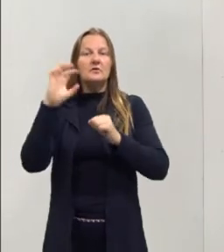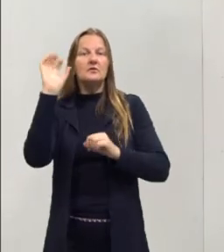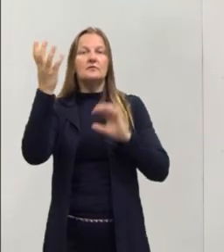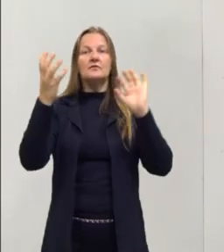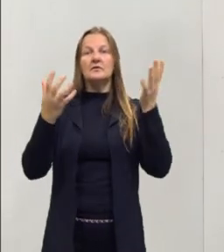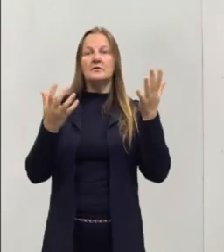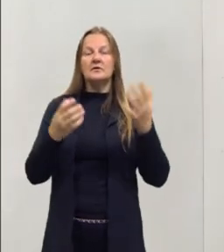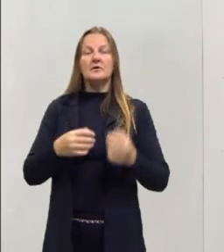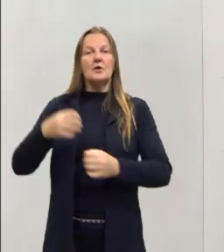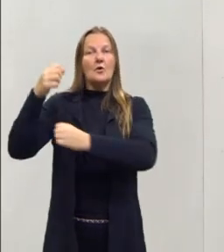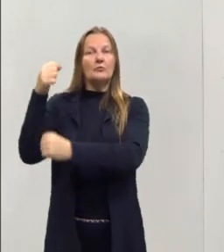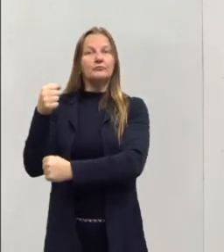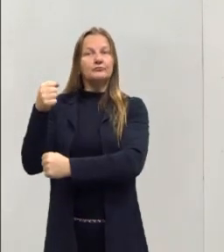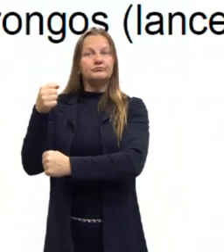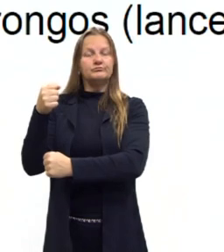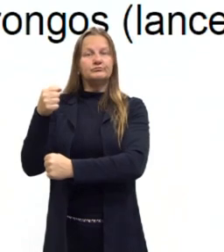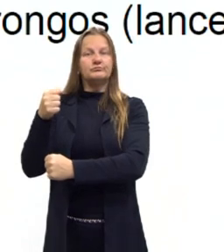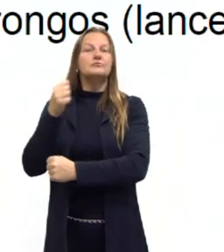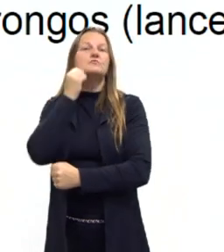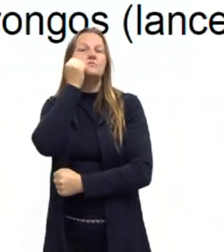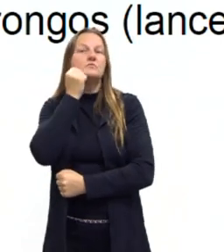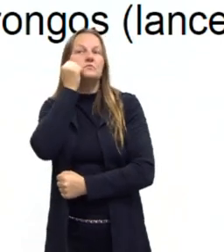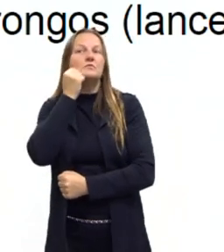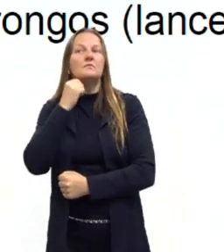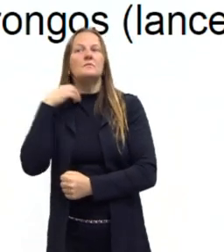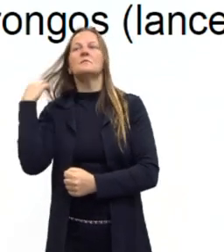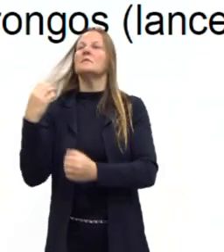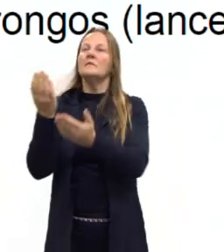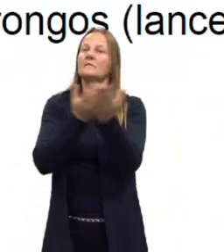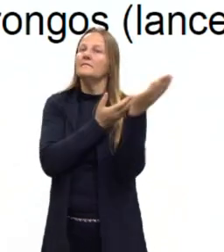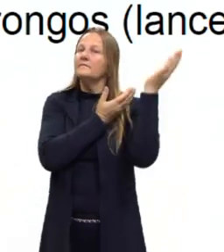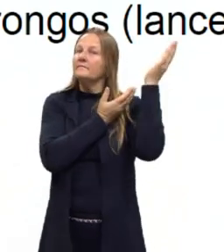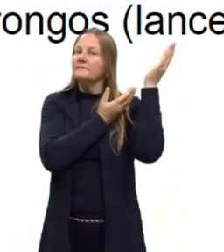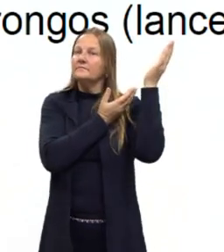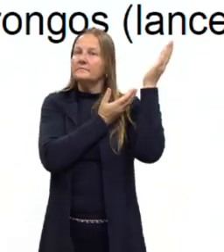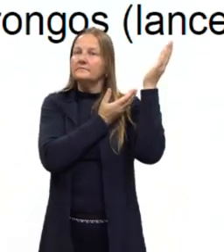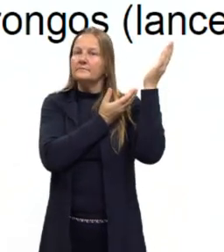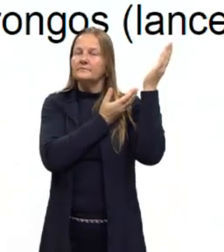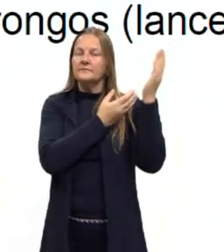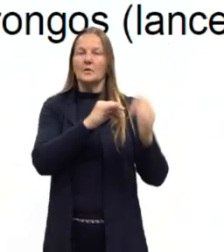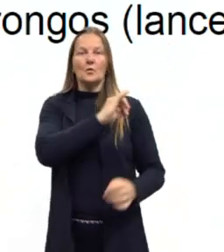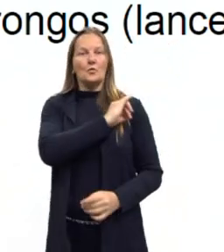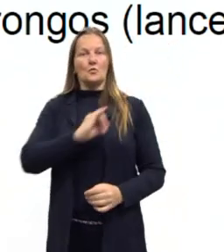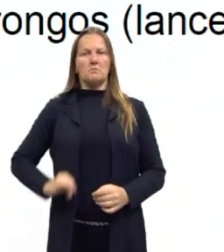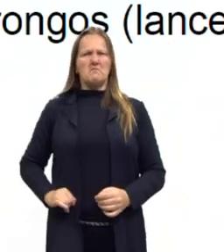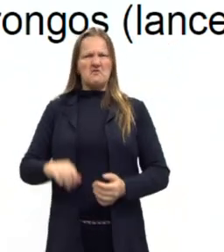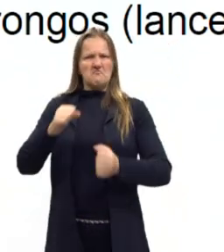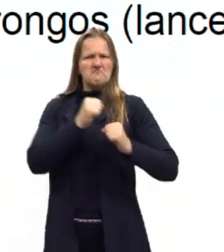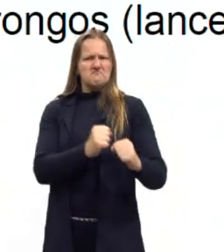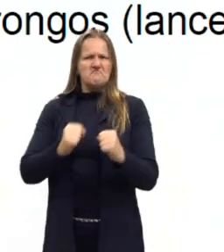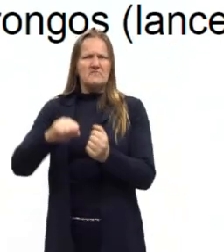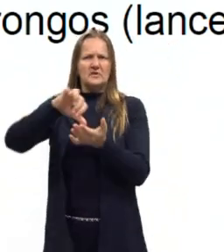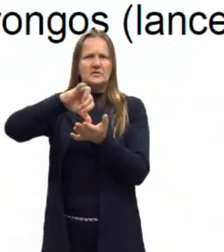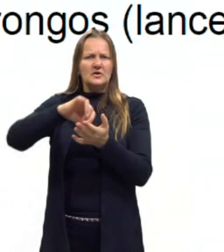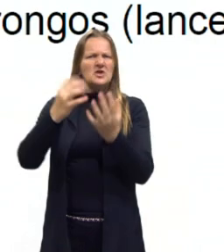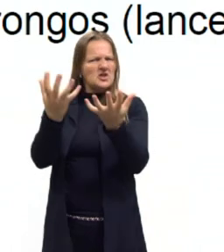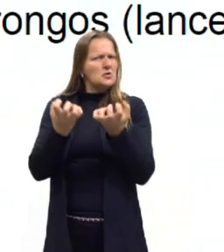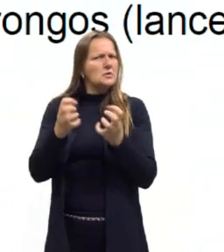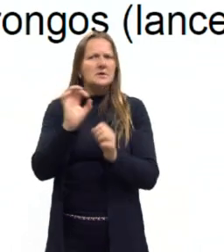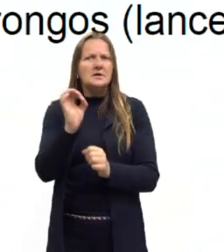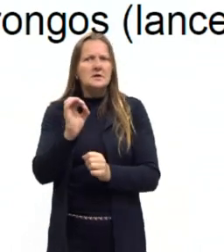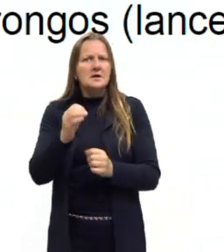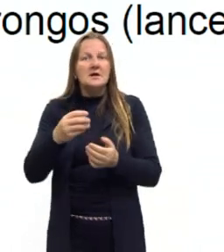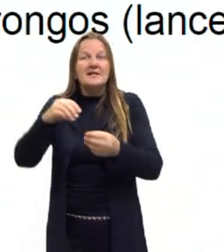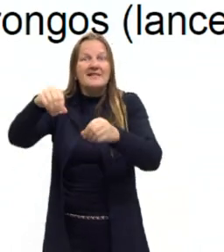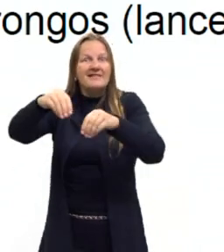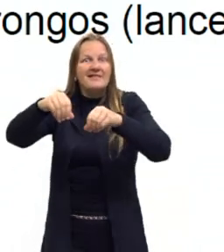esse problema dos lanceiros negros. E o governo, o império, o poder central, não queria que